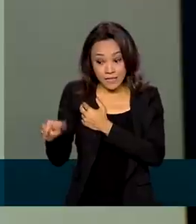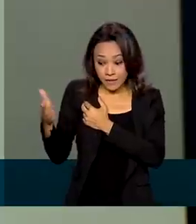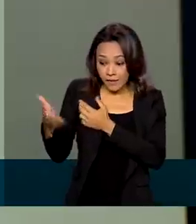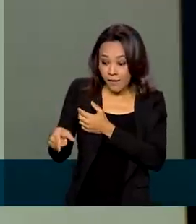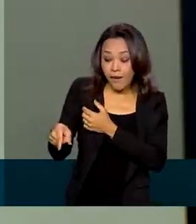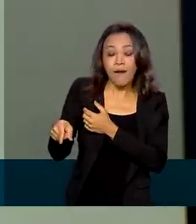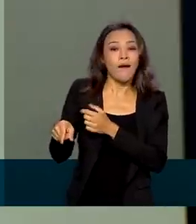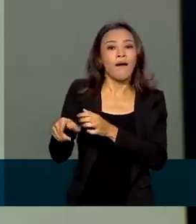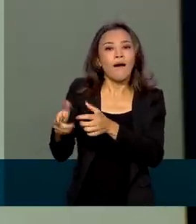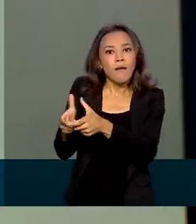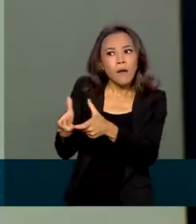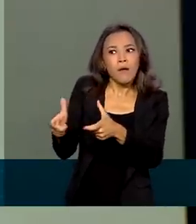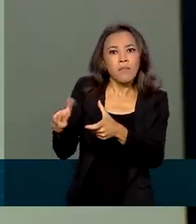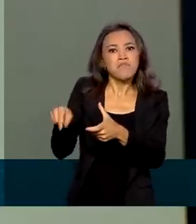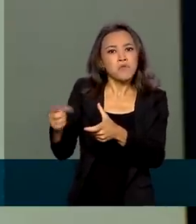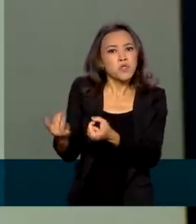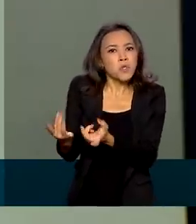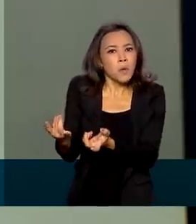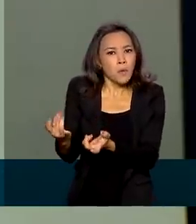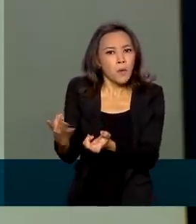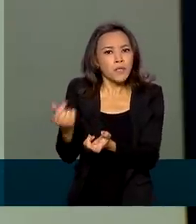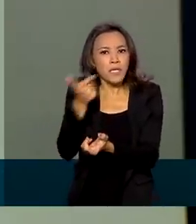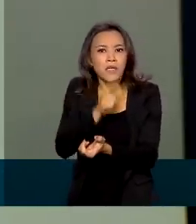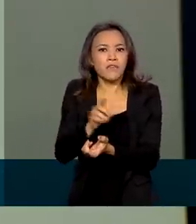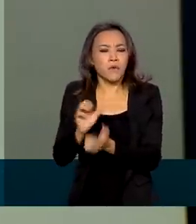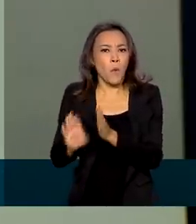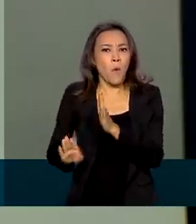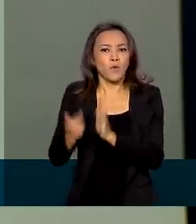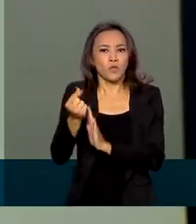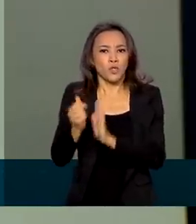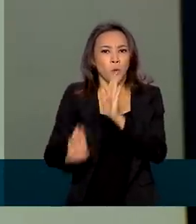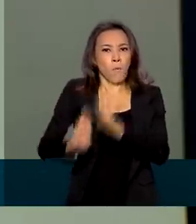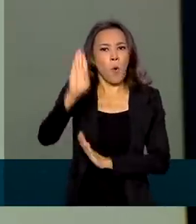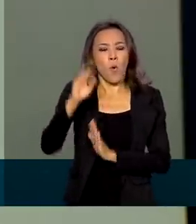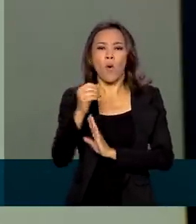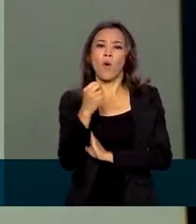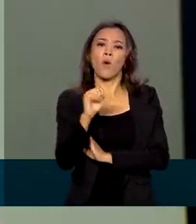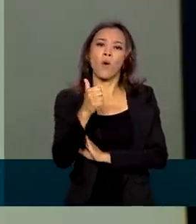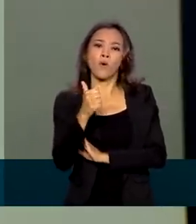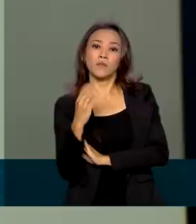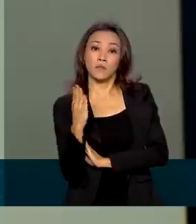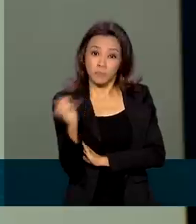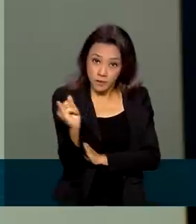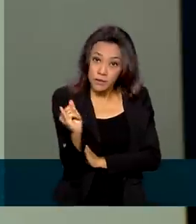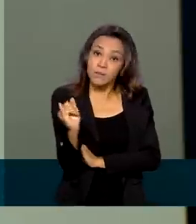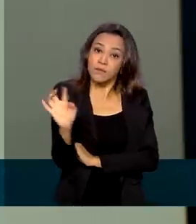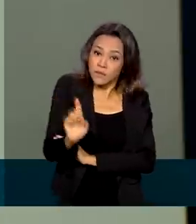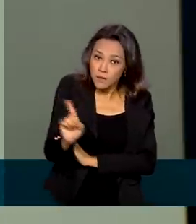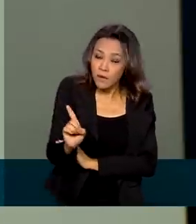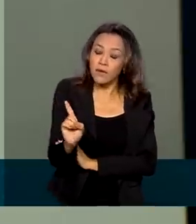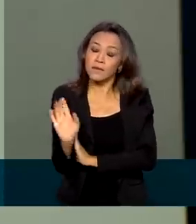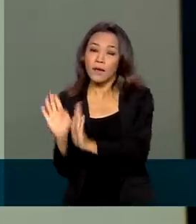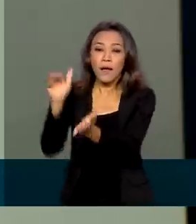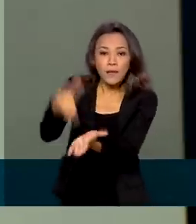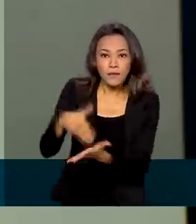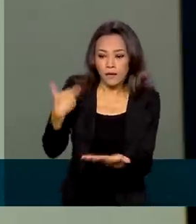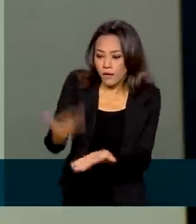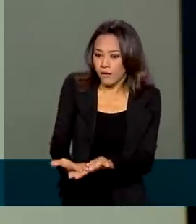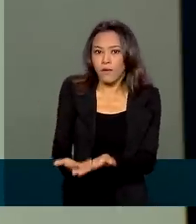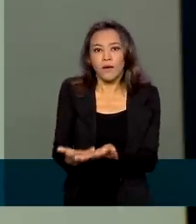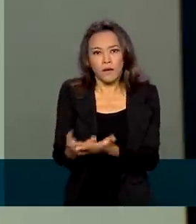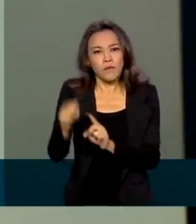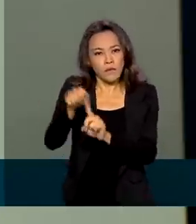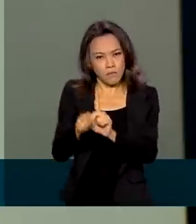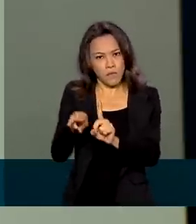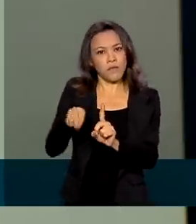superavitário e gerou sozinho um superávit de quase 11 bilhões de dólares até o presente momento, até o